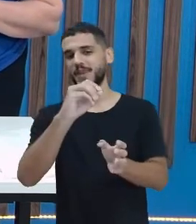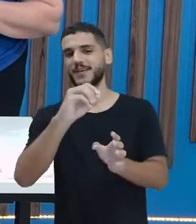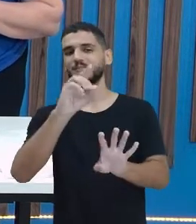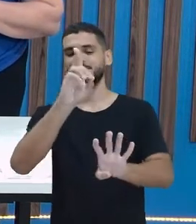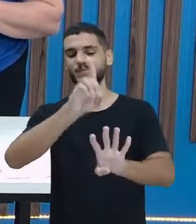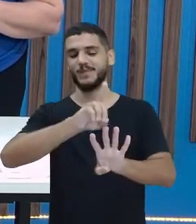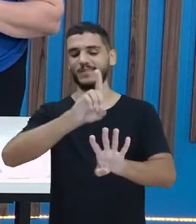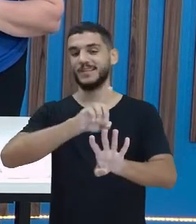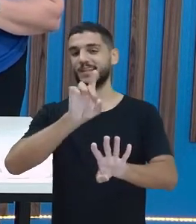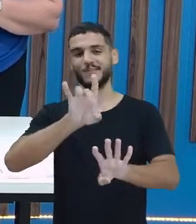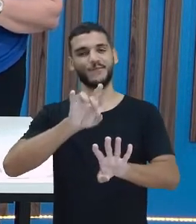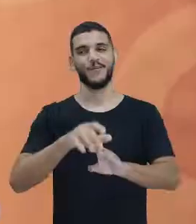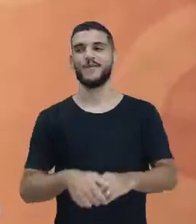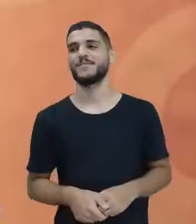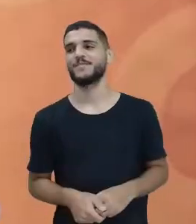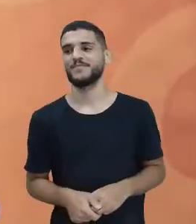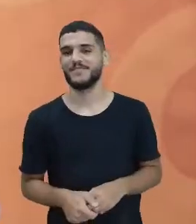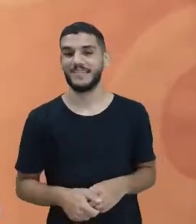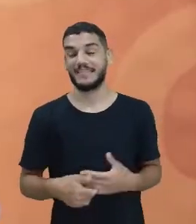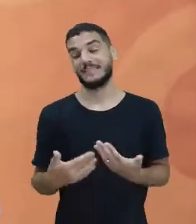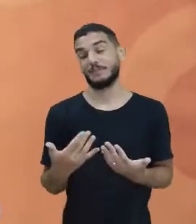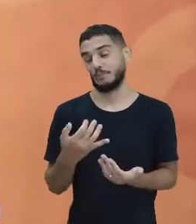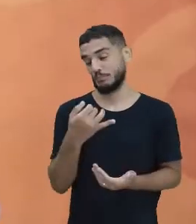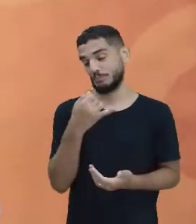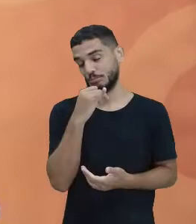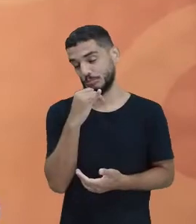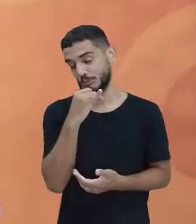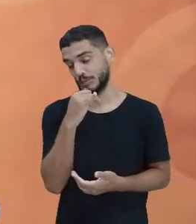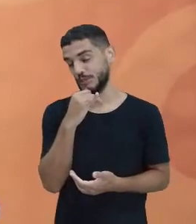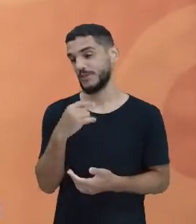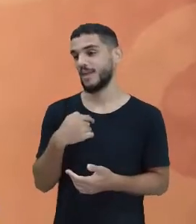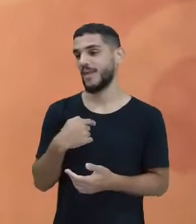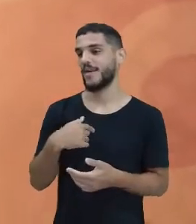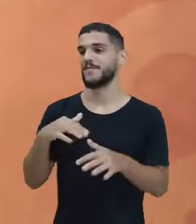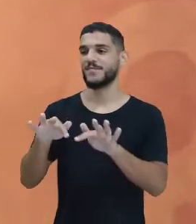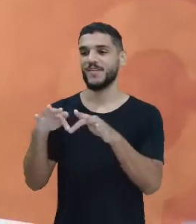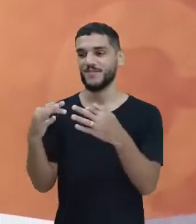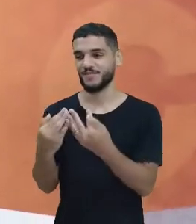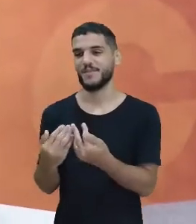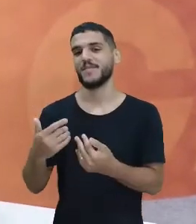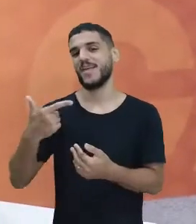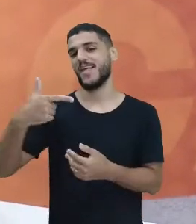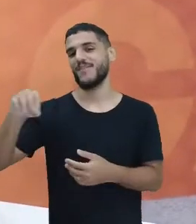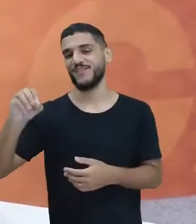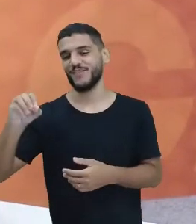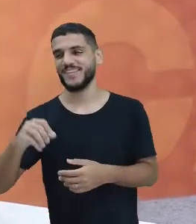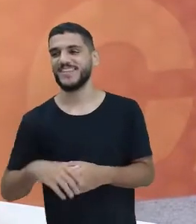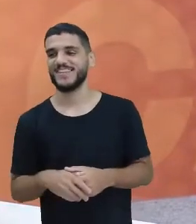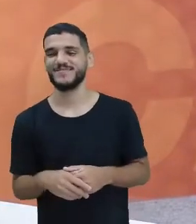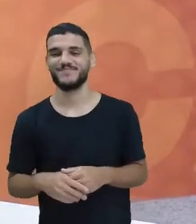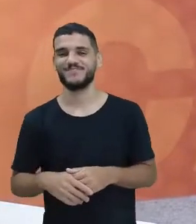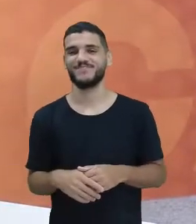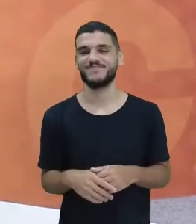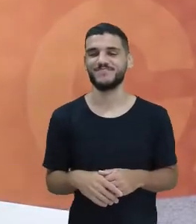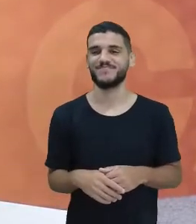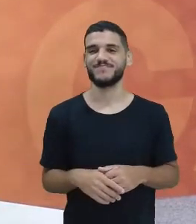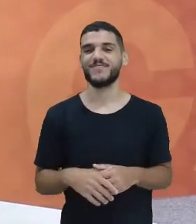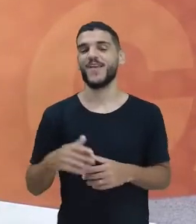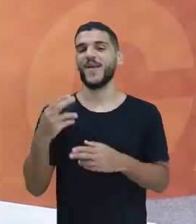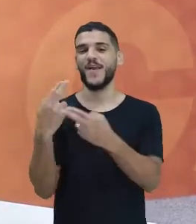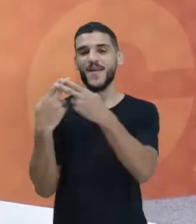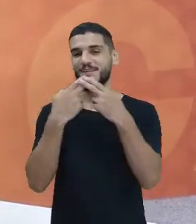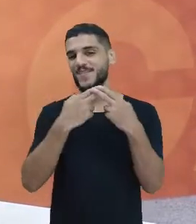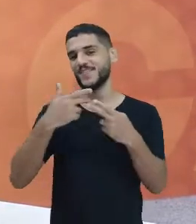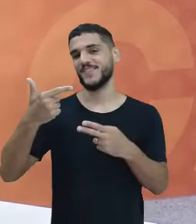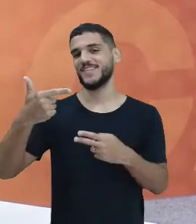muito, professora Josi. Eu estou com o da família do vinte. Olha, eu tirei dezesseis e a